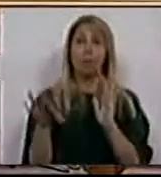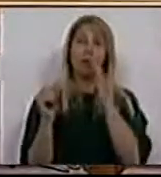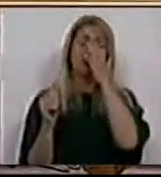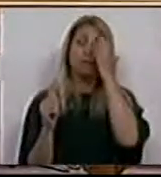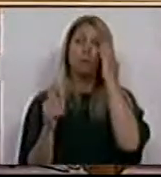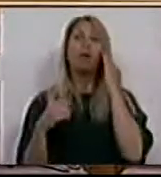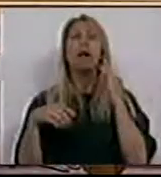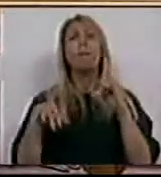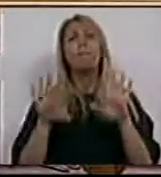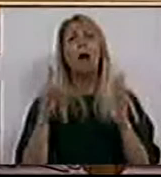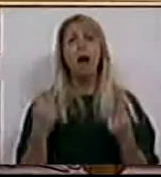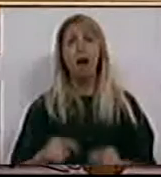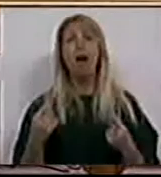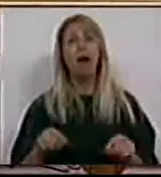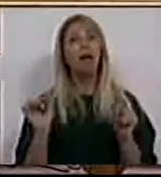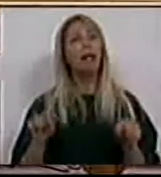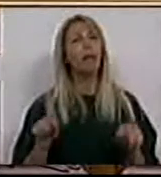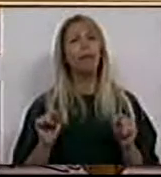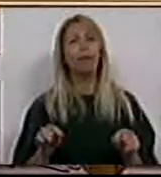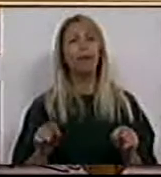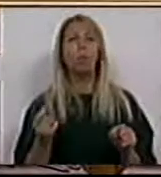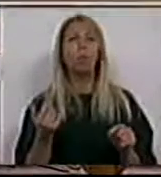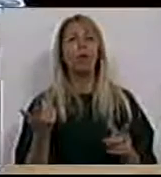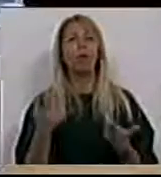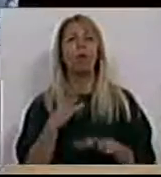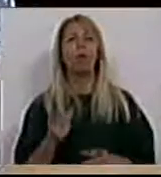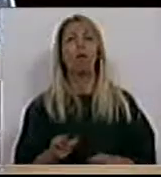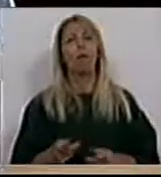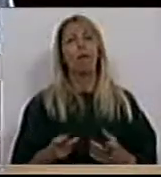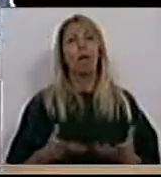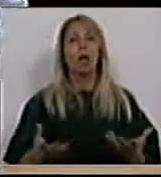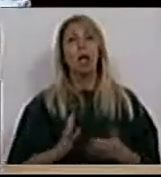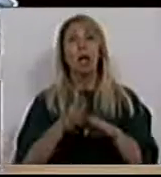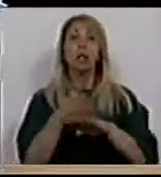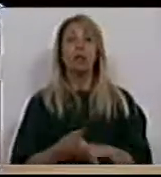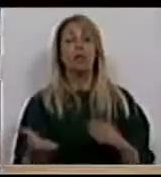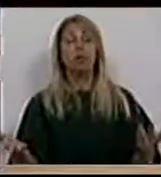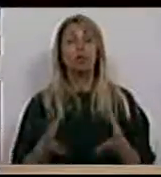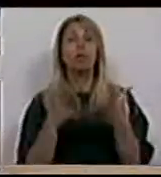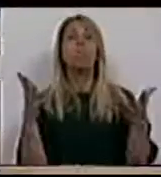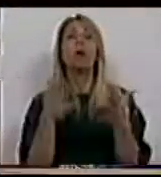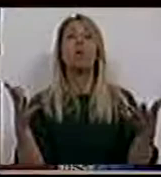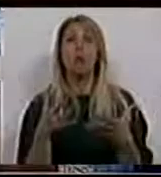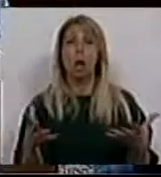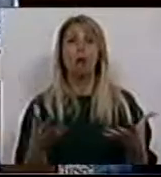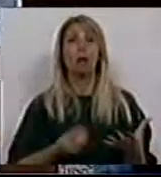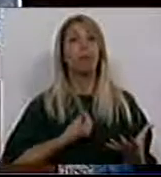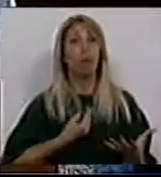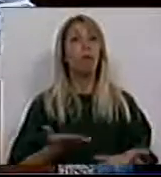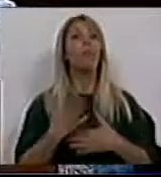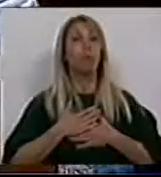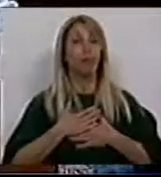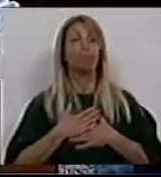Em todo o caso, há aqui um banho-maria nas intervenções dos partidos da maioria que muito nos preocupa.